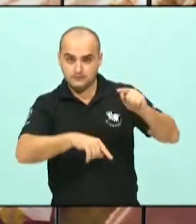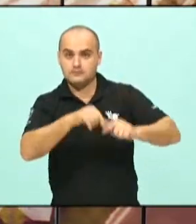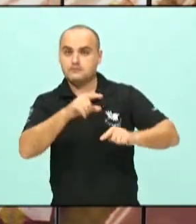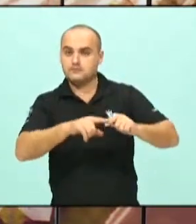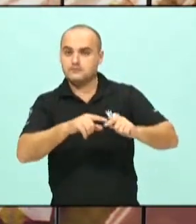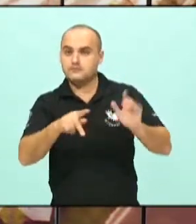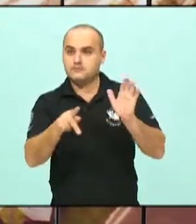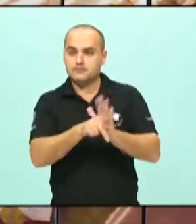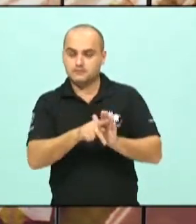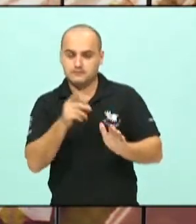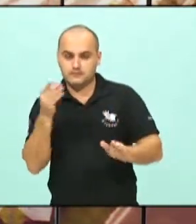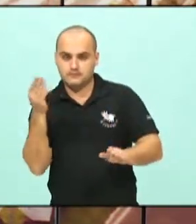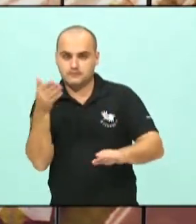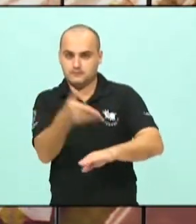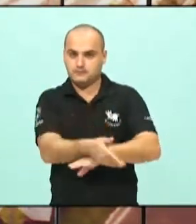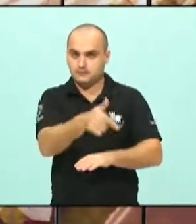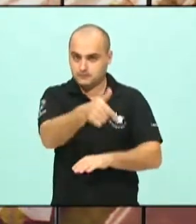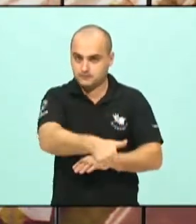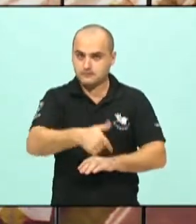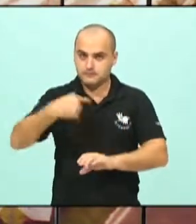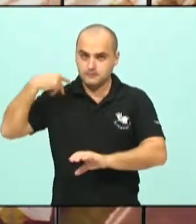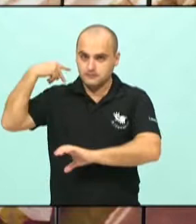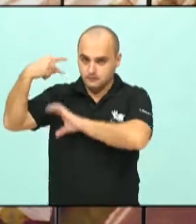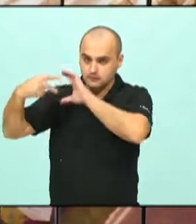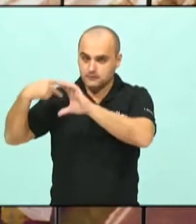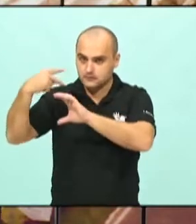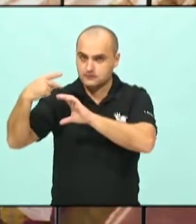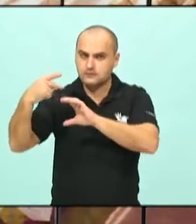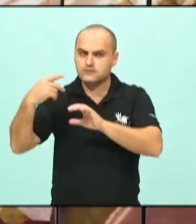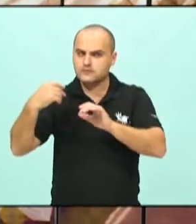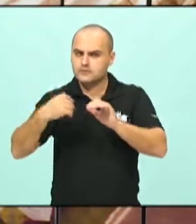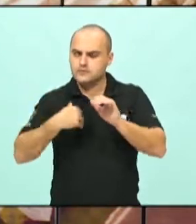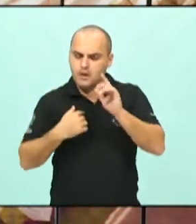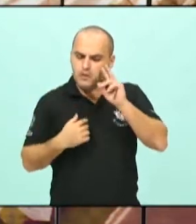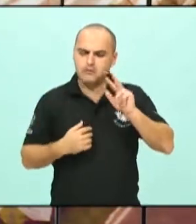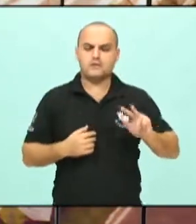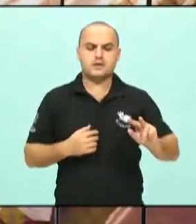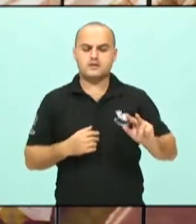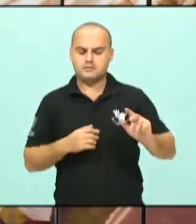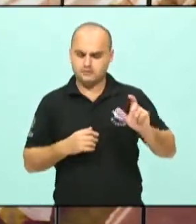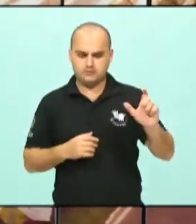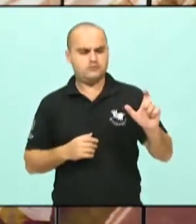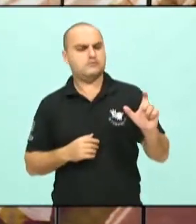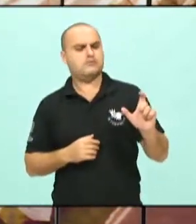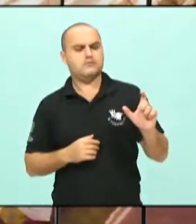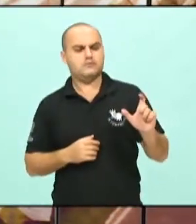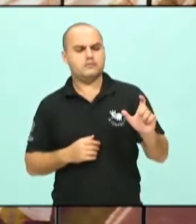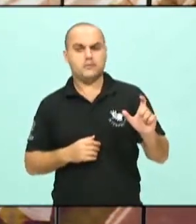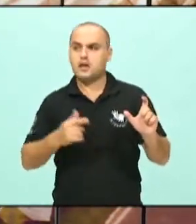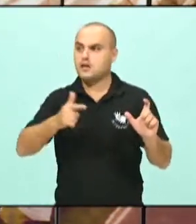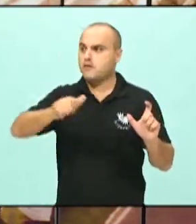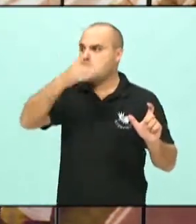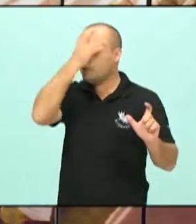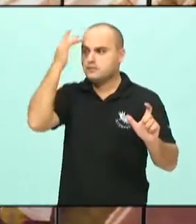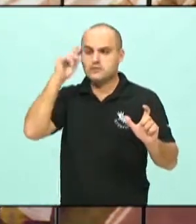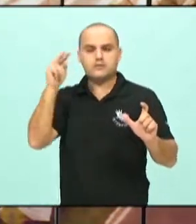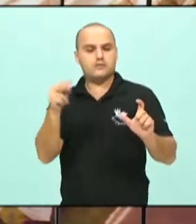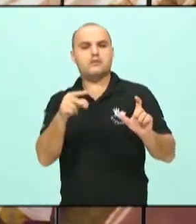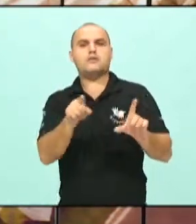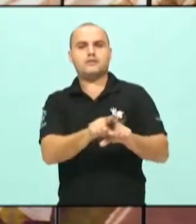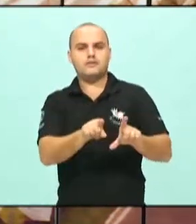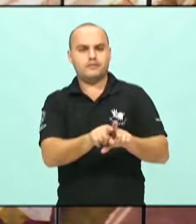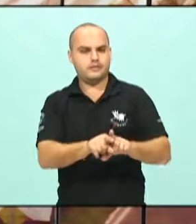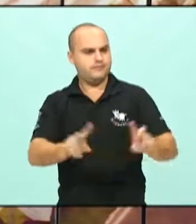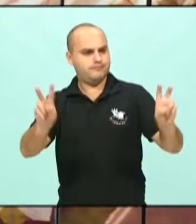de Leis me chamaram a atenção e de várias pessoas, porque a gente esteve conversando sobre essa situação, vereador.